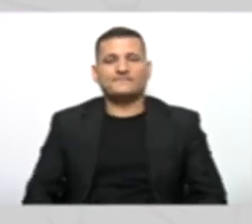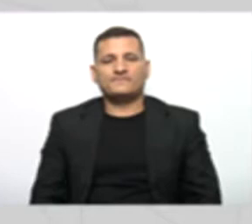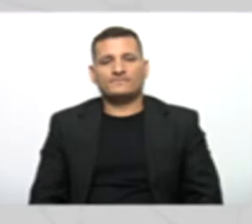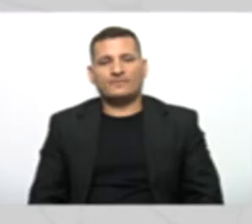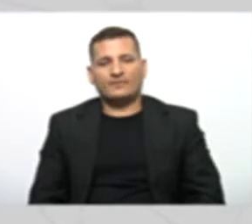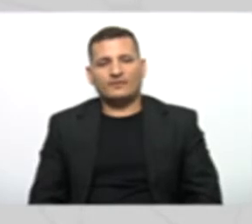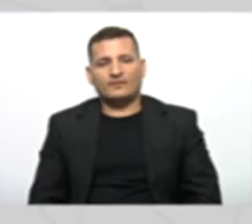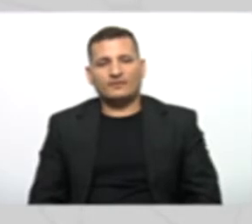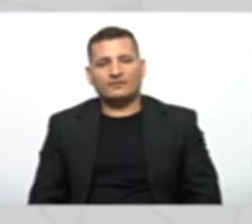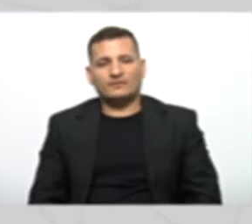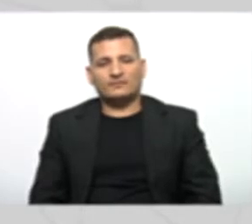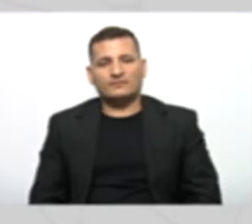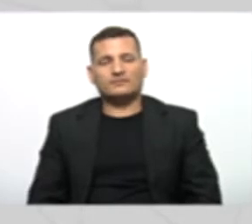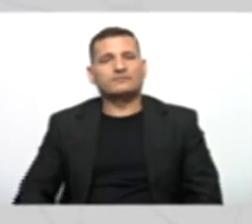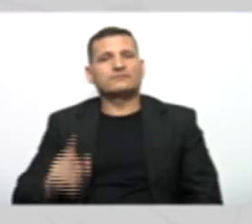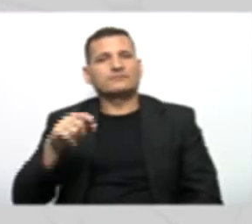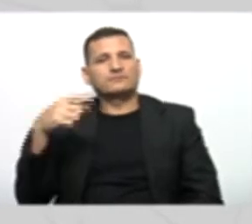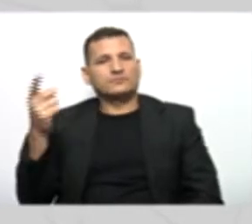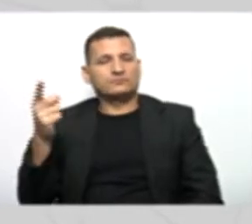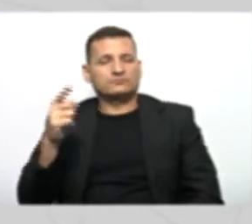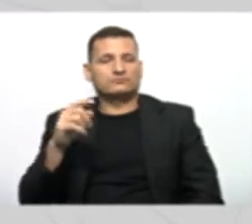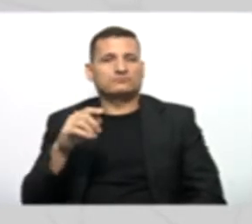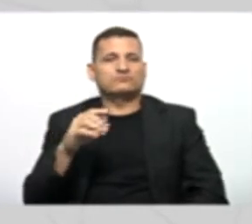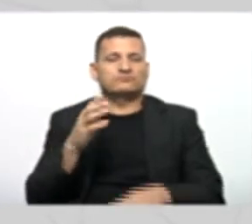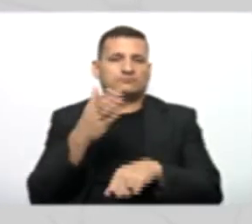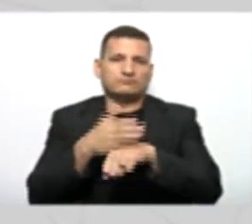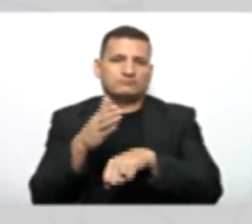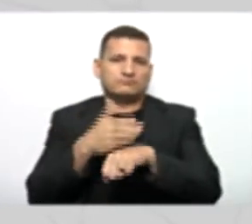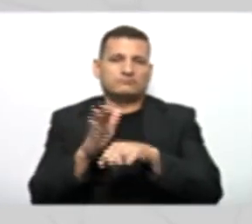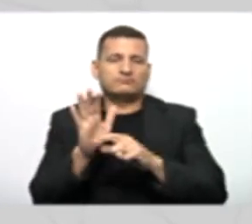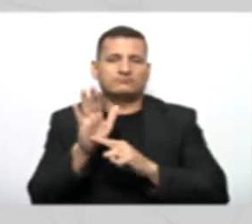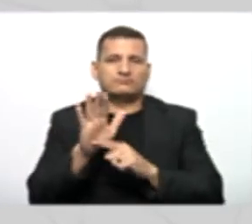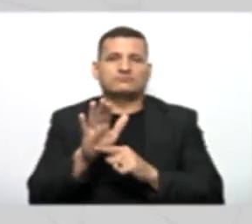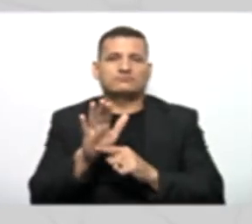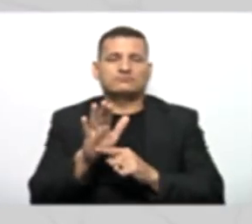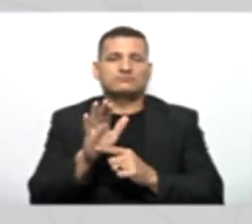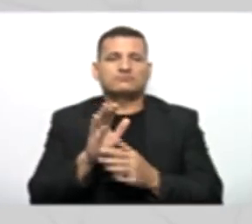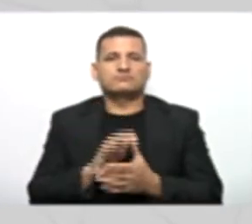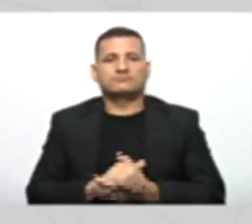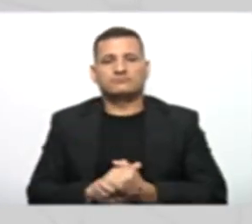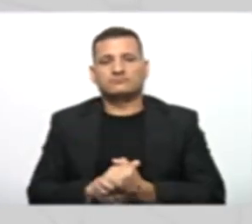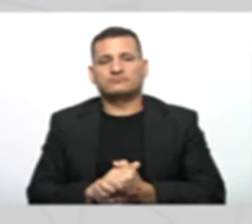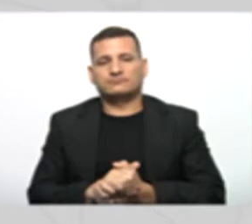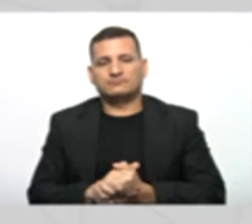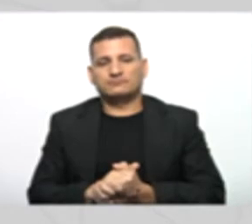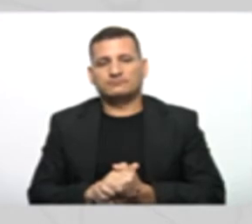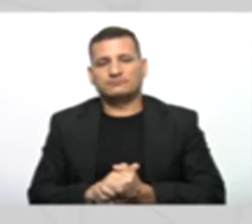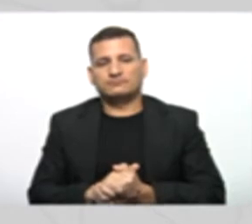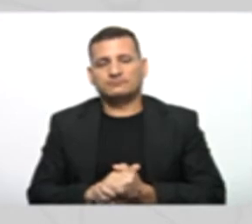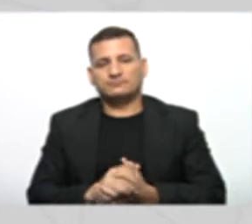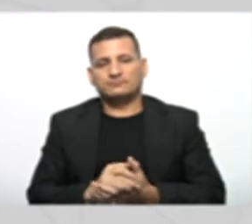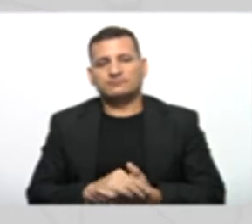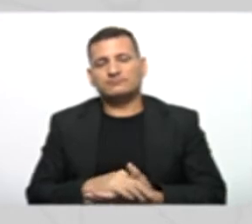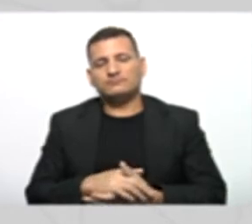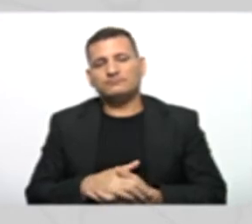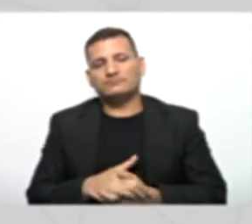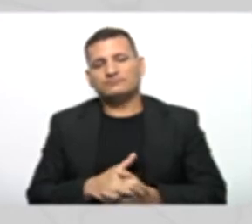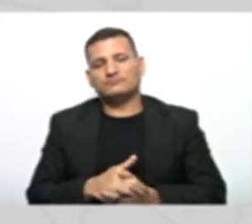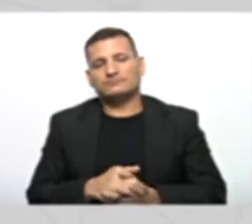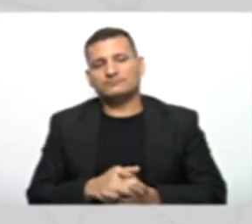conceito de herança e depois nós vamos aplicar esse exemplo conceitual na própria linguagem de programação.